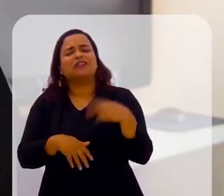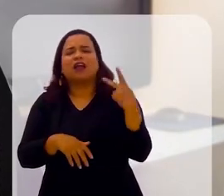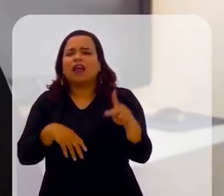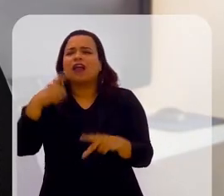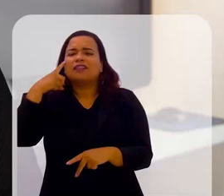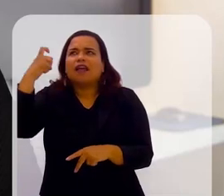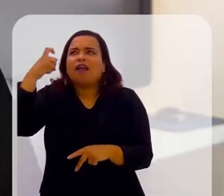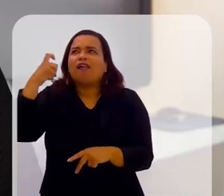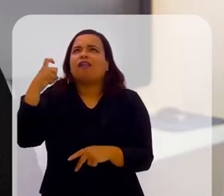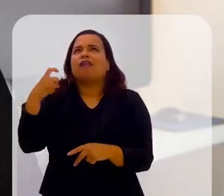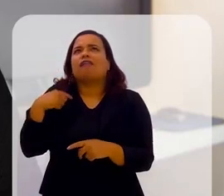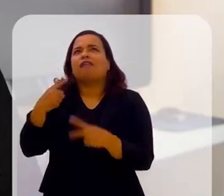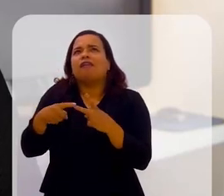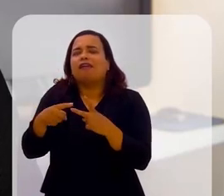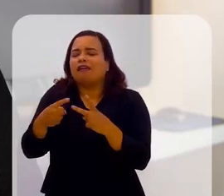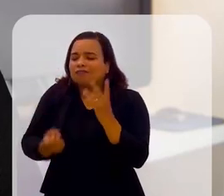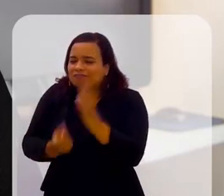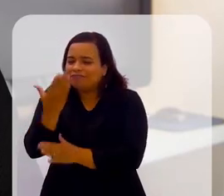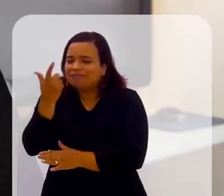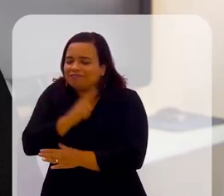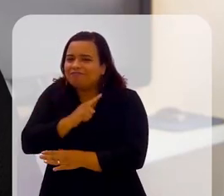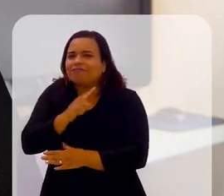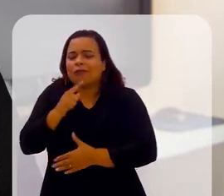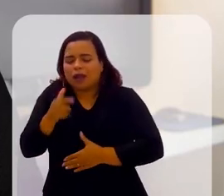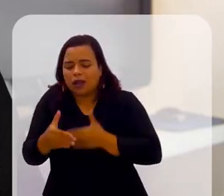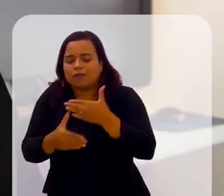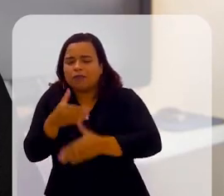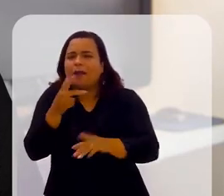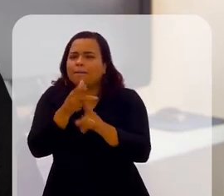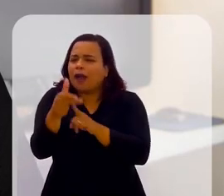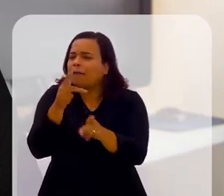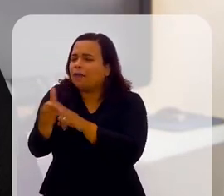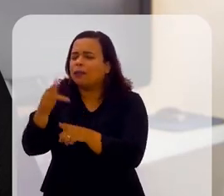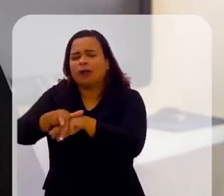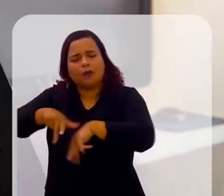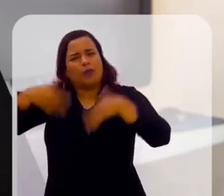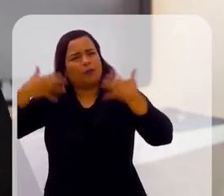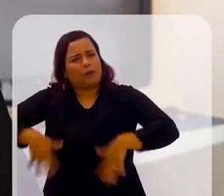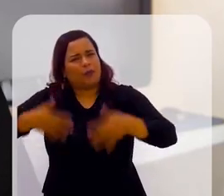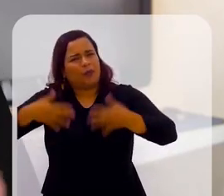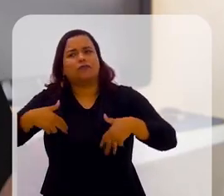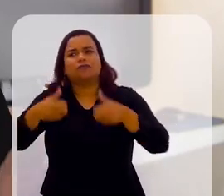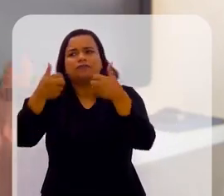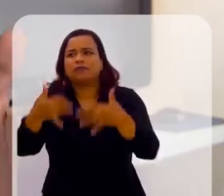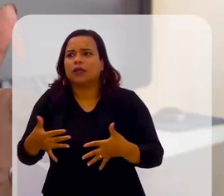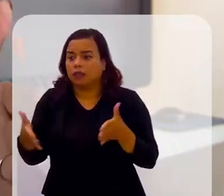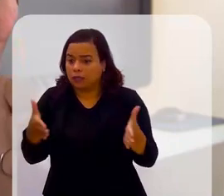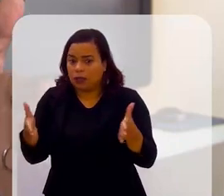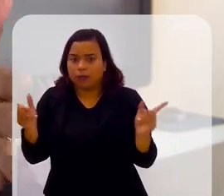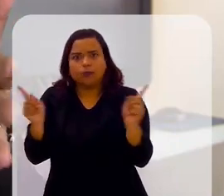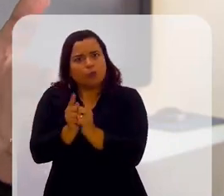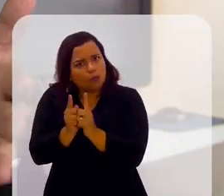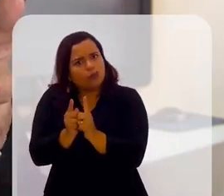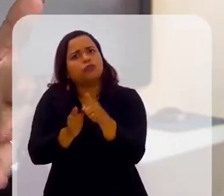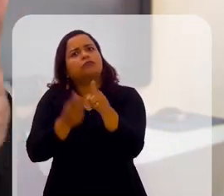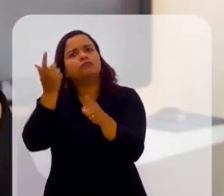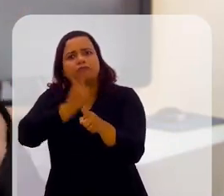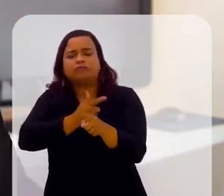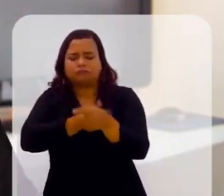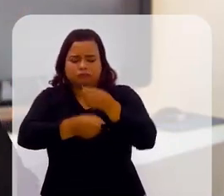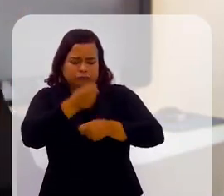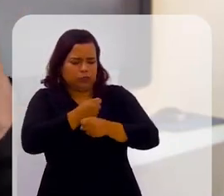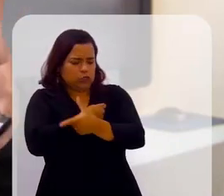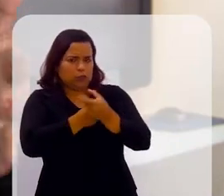uma ideia, botar a ideia para frente, olha quanta coisa você já ganhou. E eu digo, assim, um pouco espaço de tempo, né?